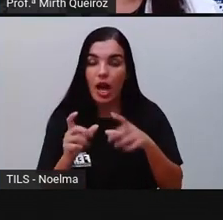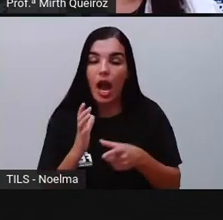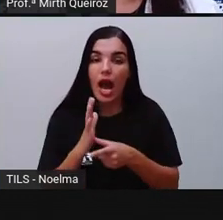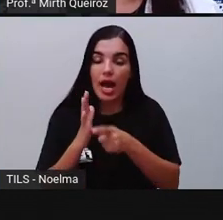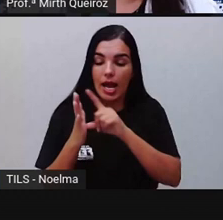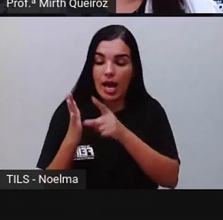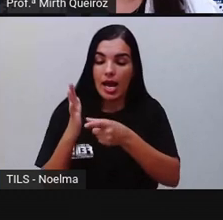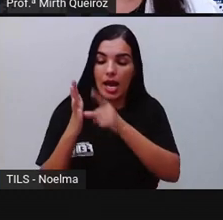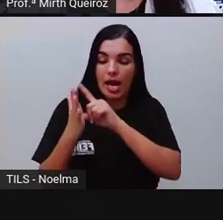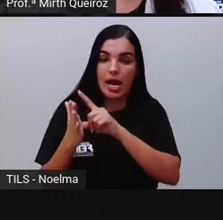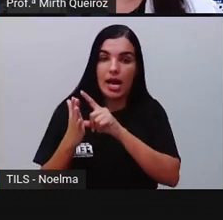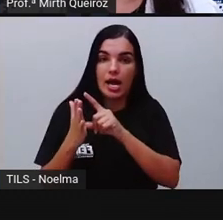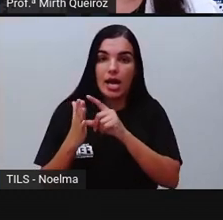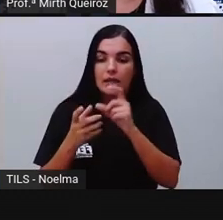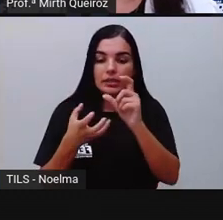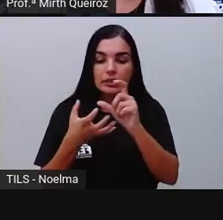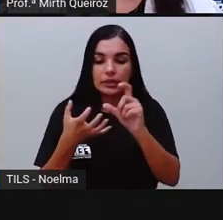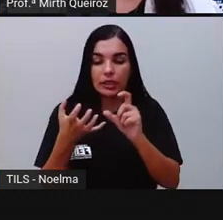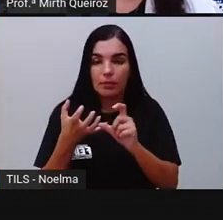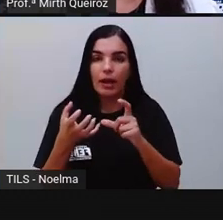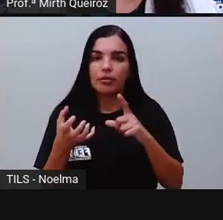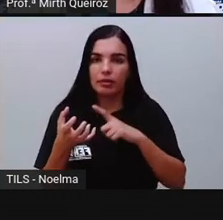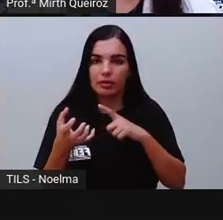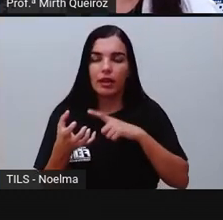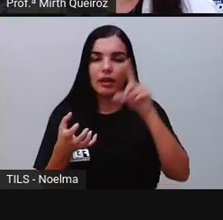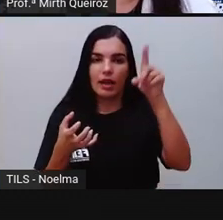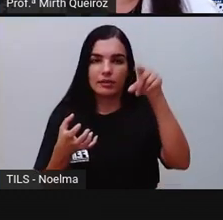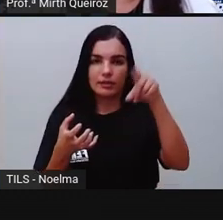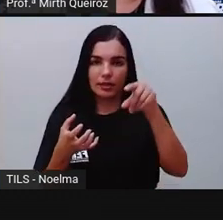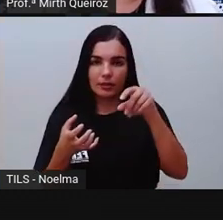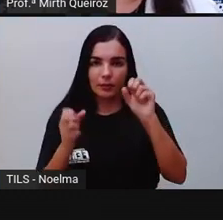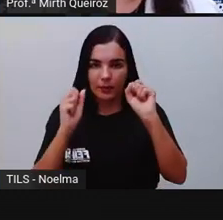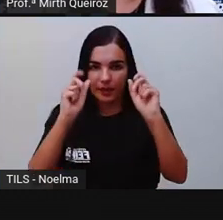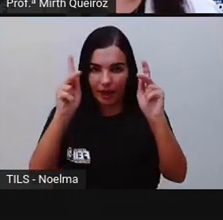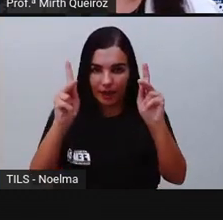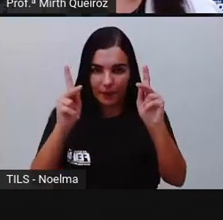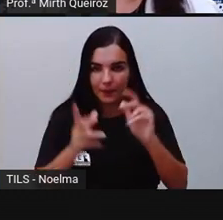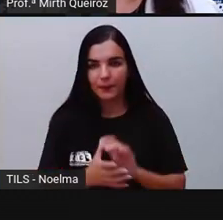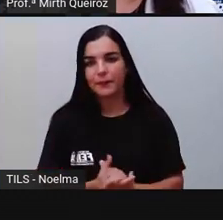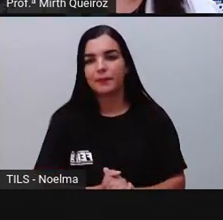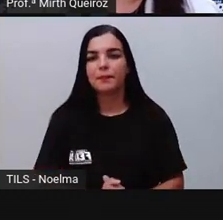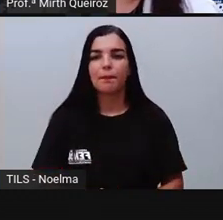sílaba, ela vai ser acentuada, certo?